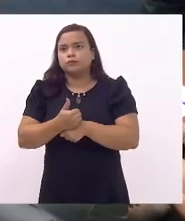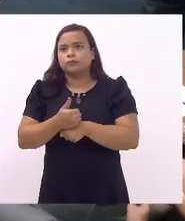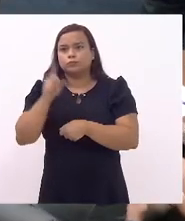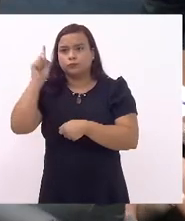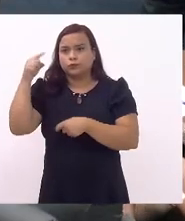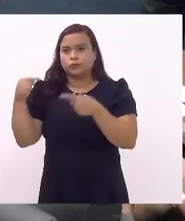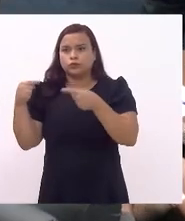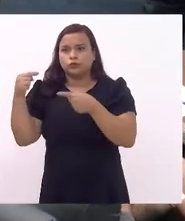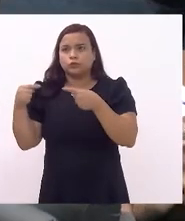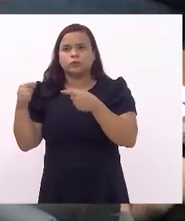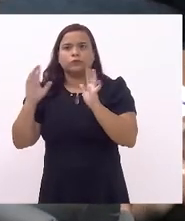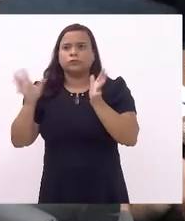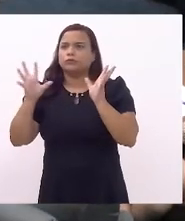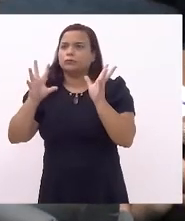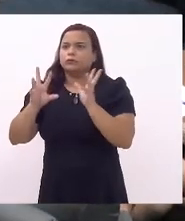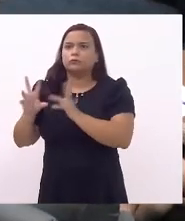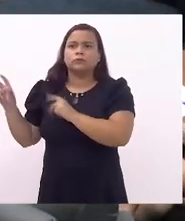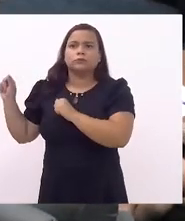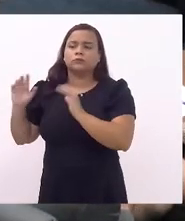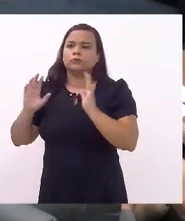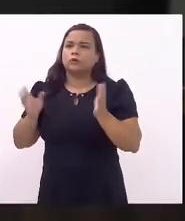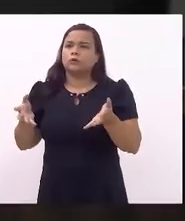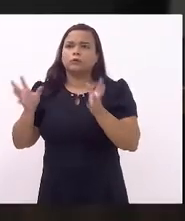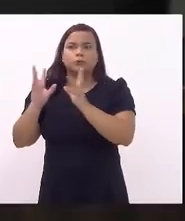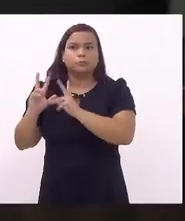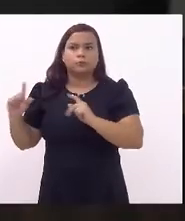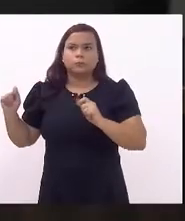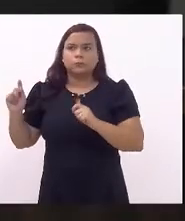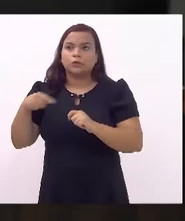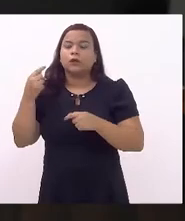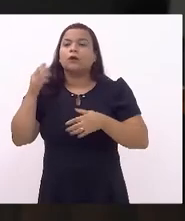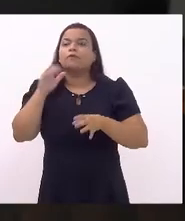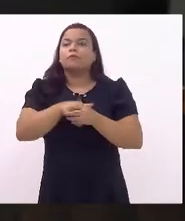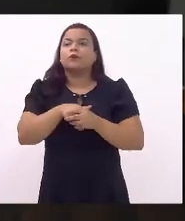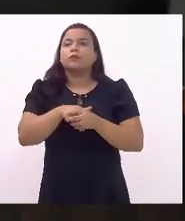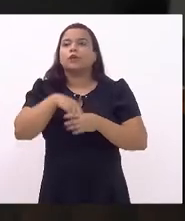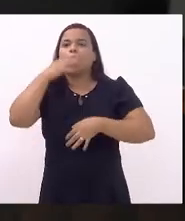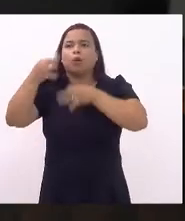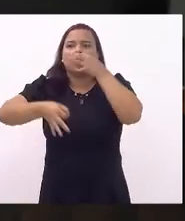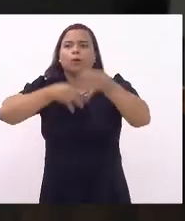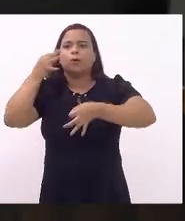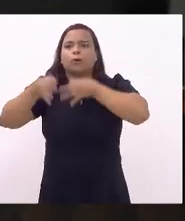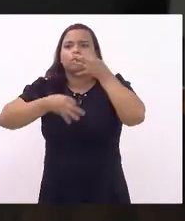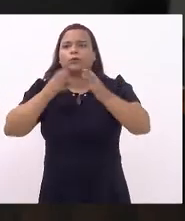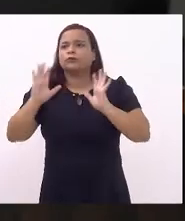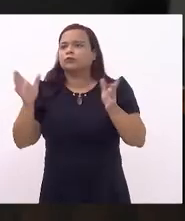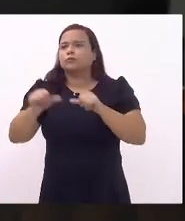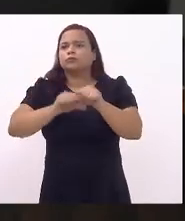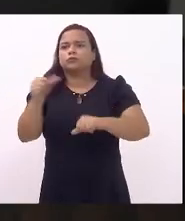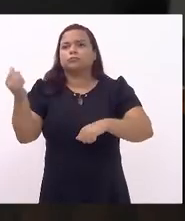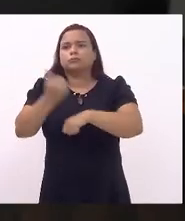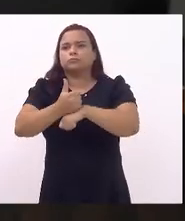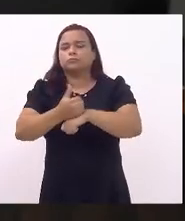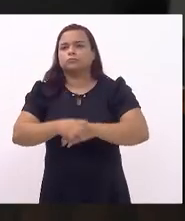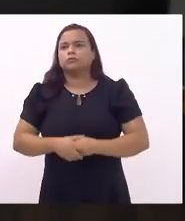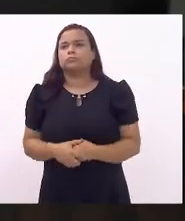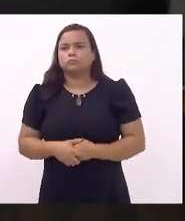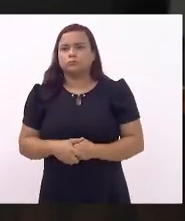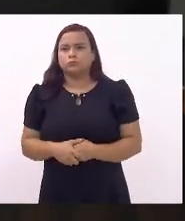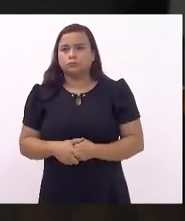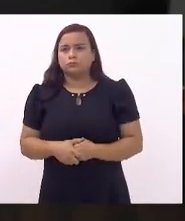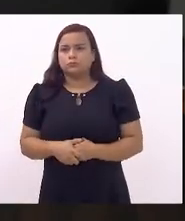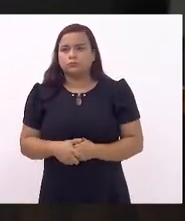Não, a discussão já foi, nós estamos votando agora o parecer sobre as emendas de plenário, que já virou um substitutivo. Mas aqui está escrito em